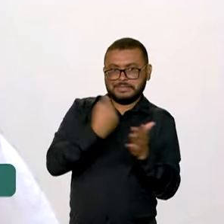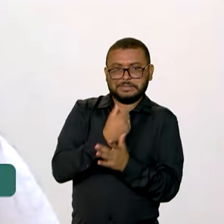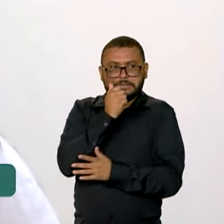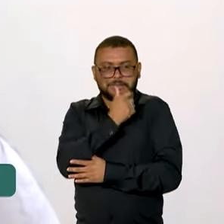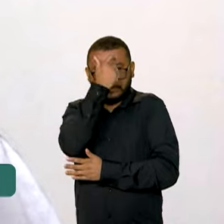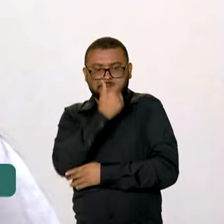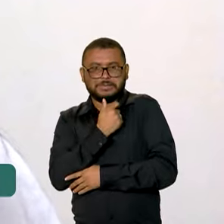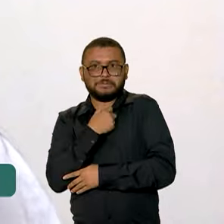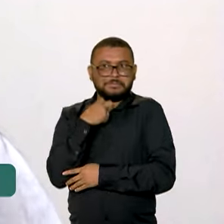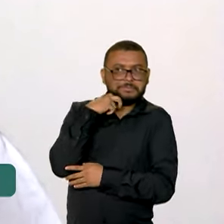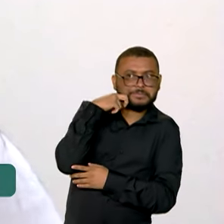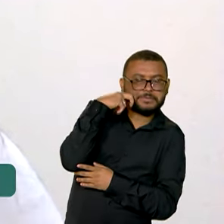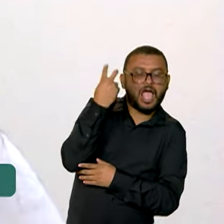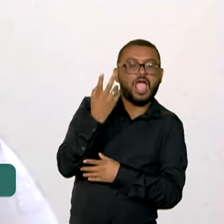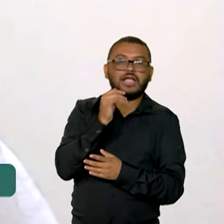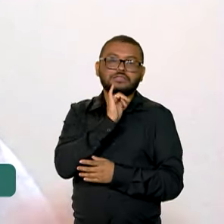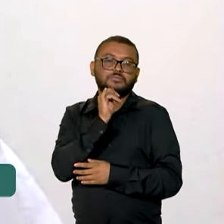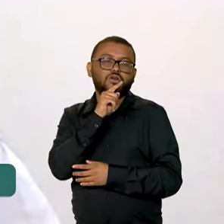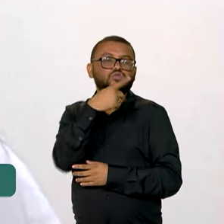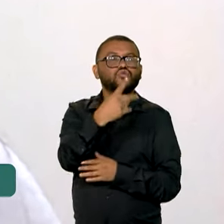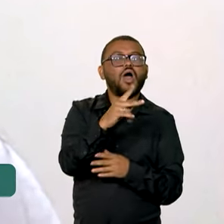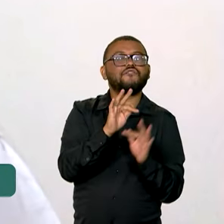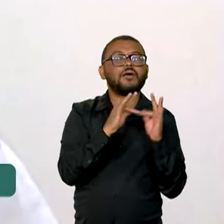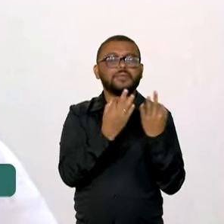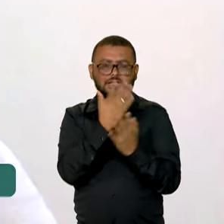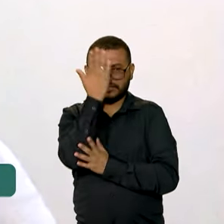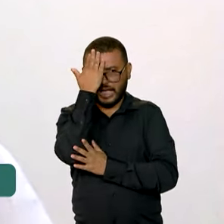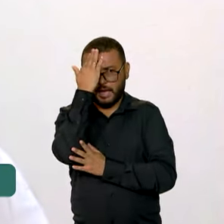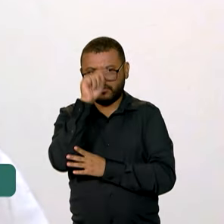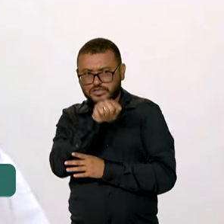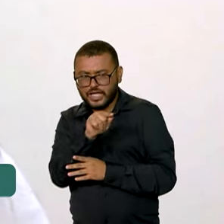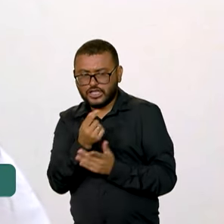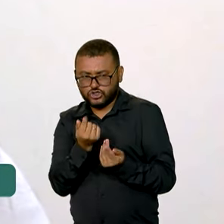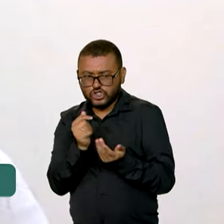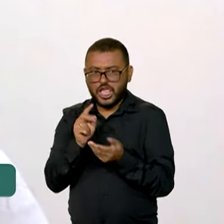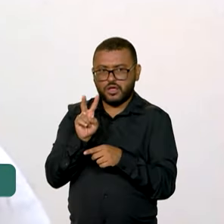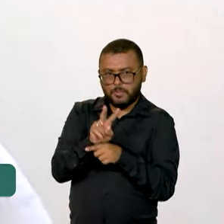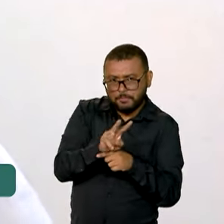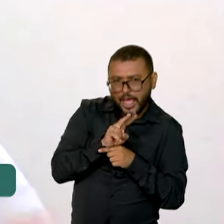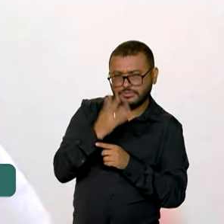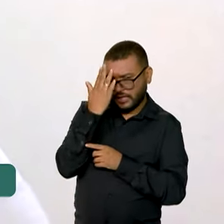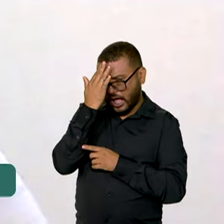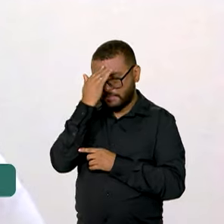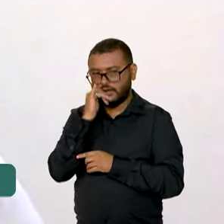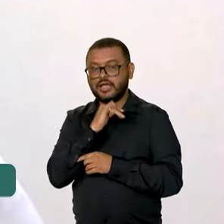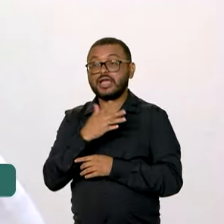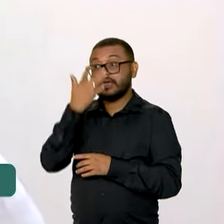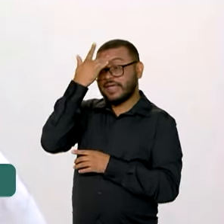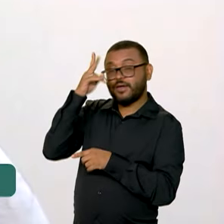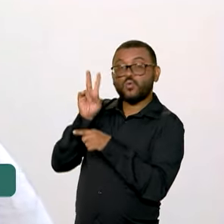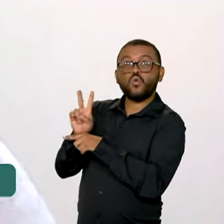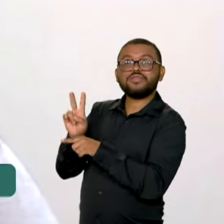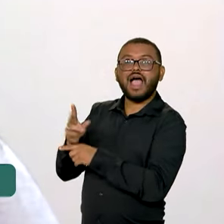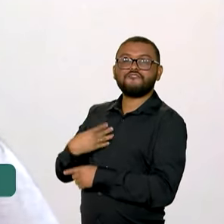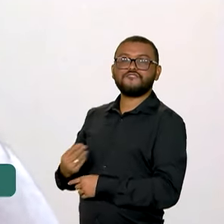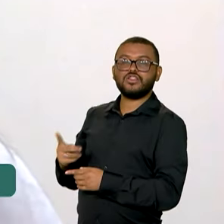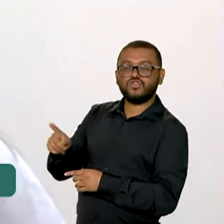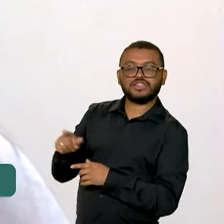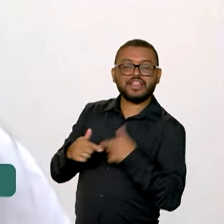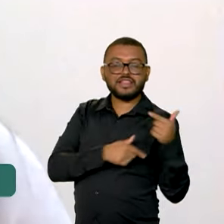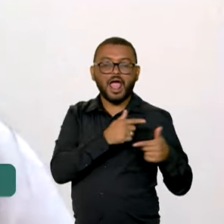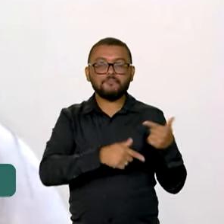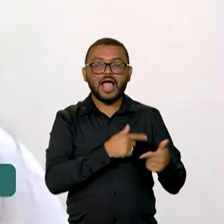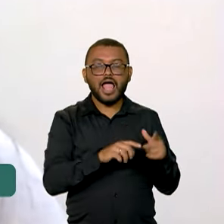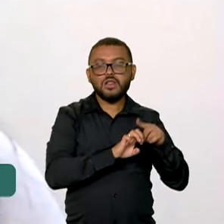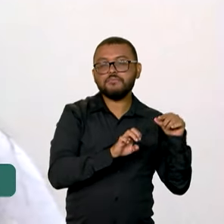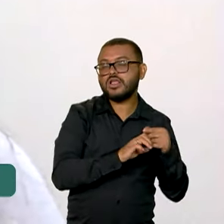constrangedoras, como a sua família sabe que a senhora está pegando esse crédito. Quem ficará com seus filhos enquanto a senhora